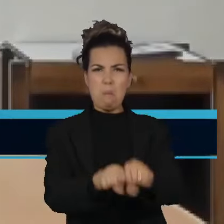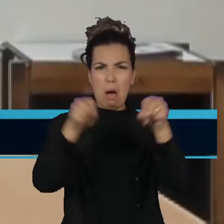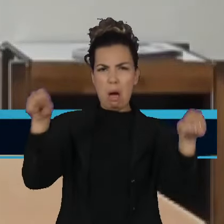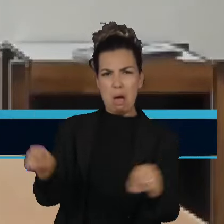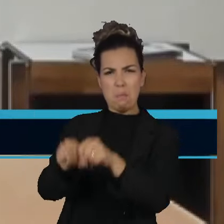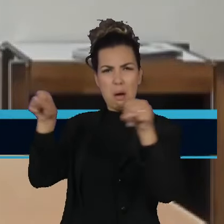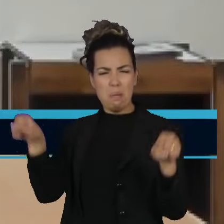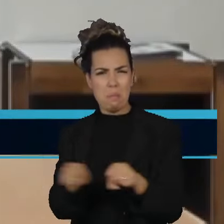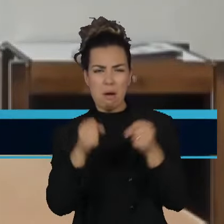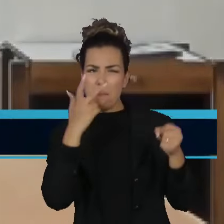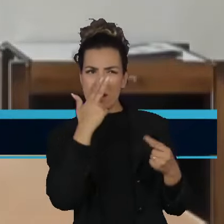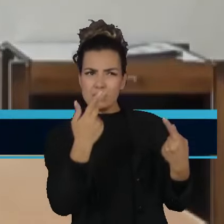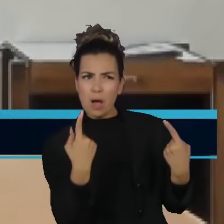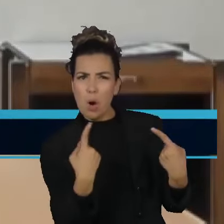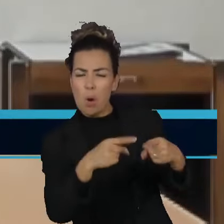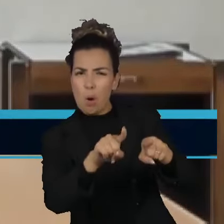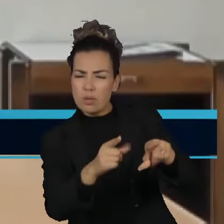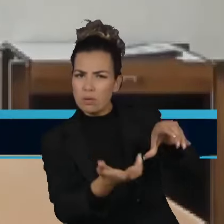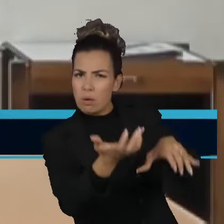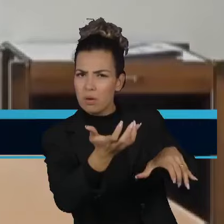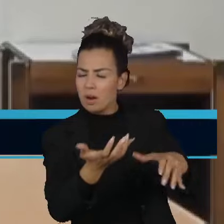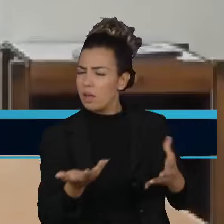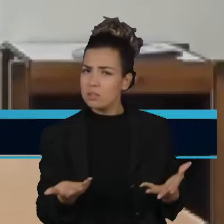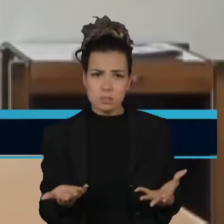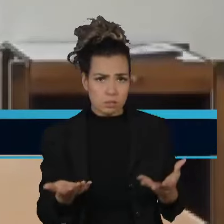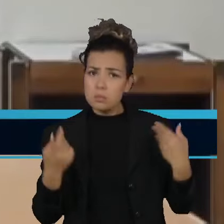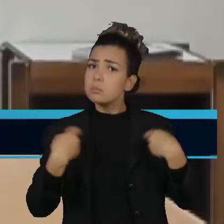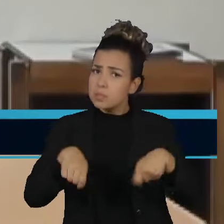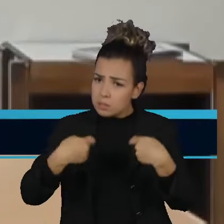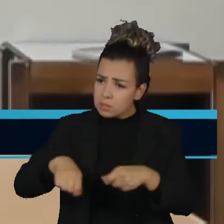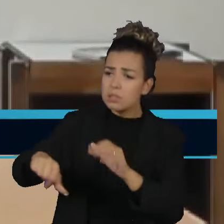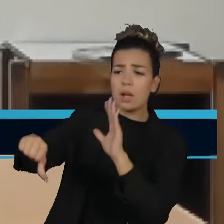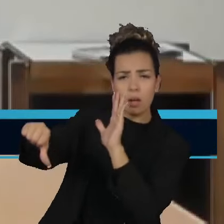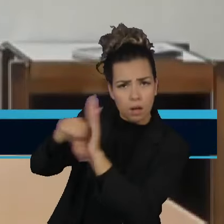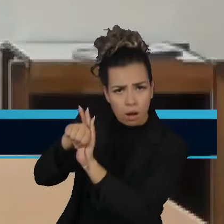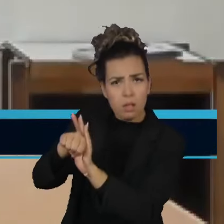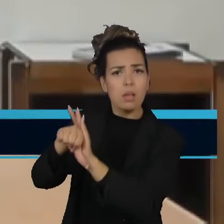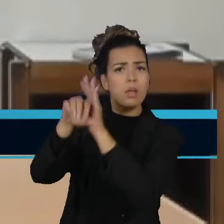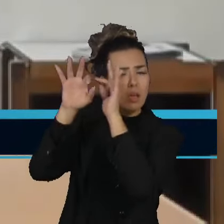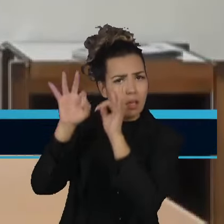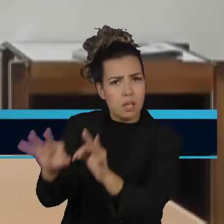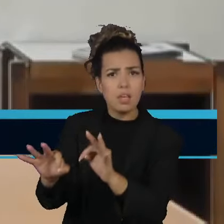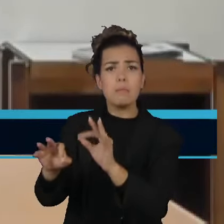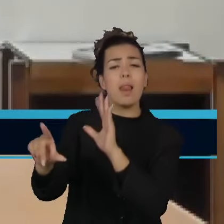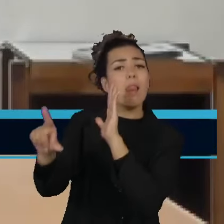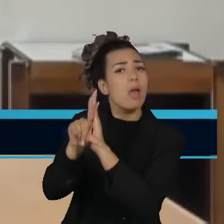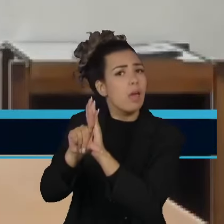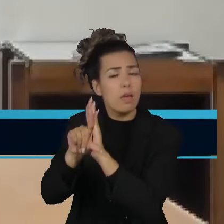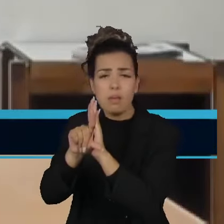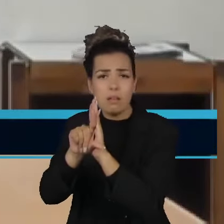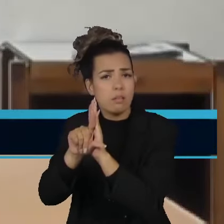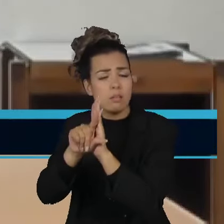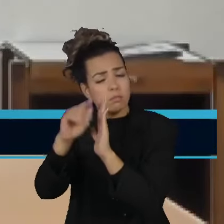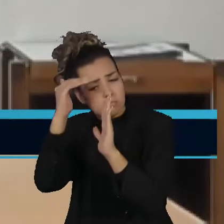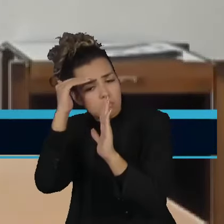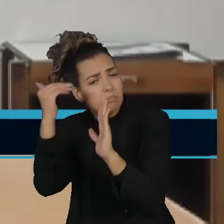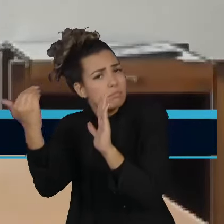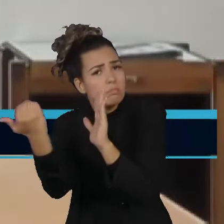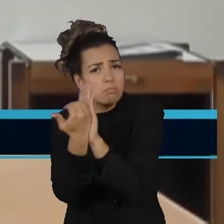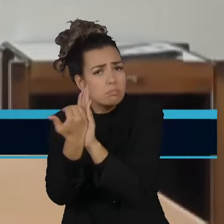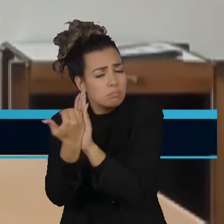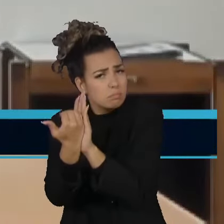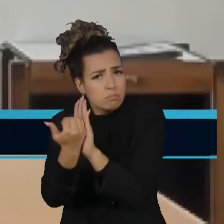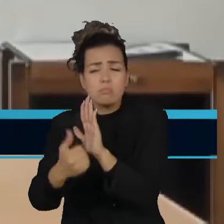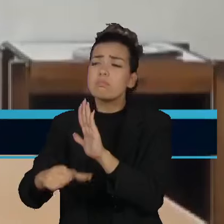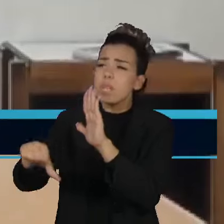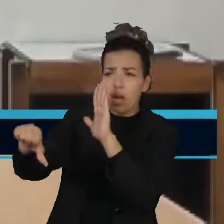Nacional, tem que ser apurados e punidos, respeitando o processo legal, o Estado Democrático de Direito, mas tem que ser punidos